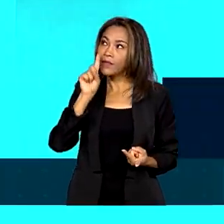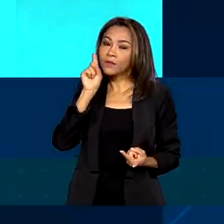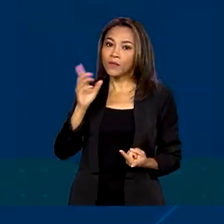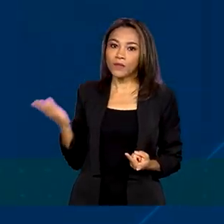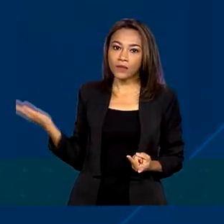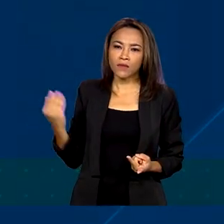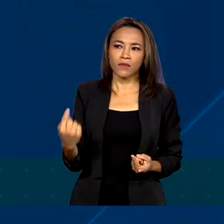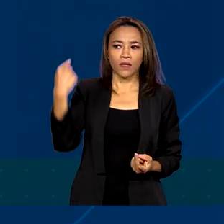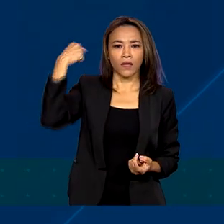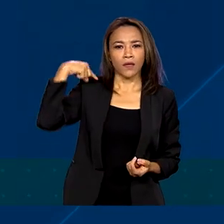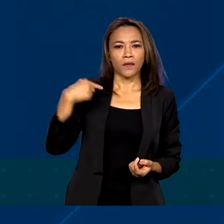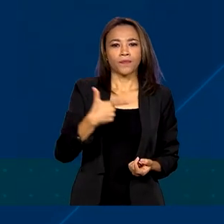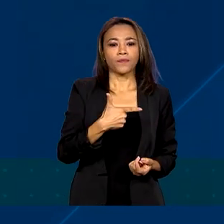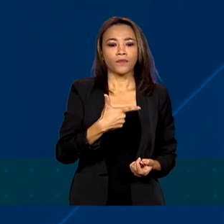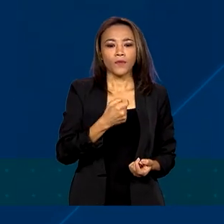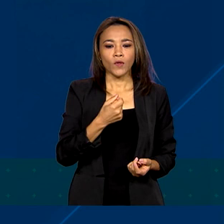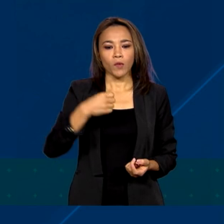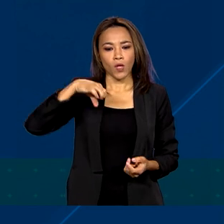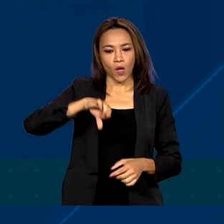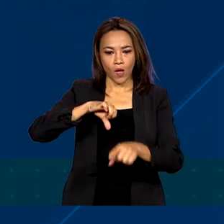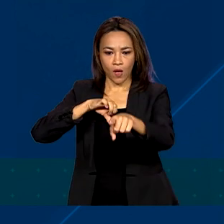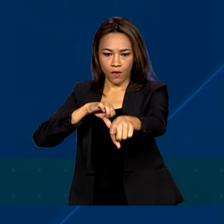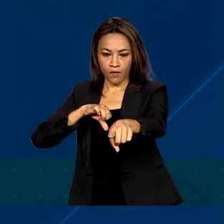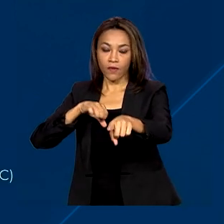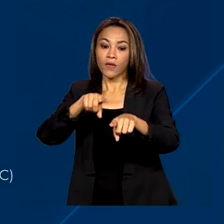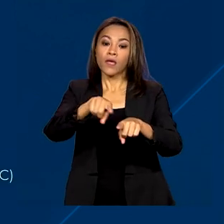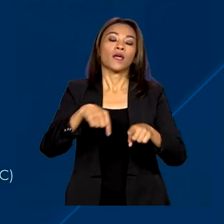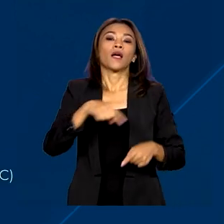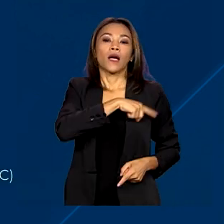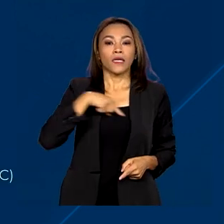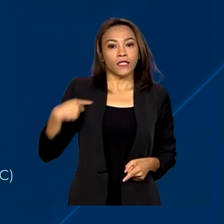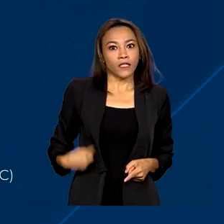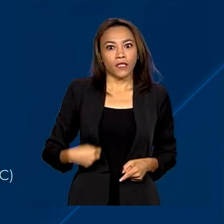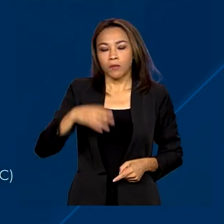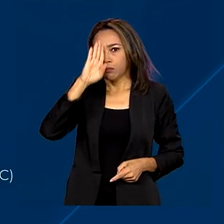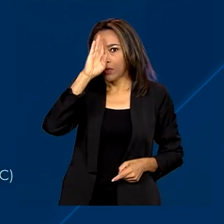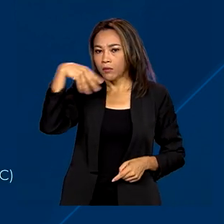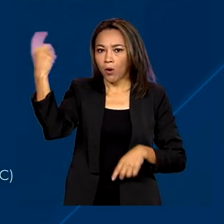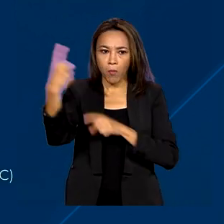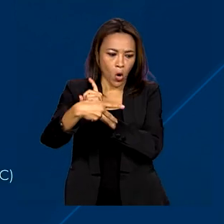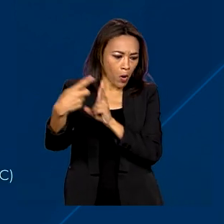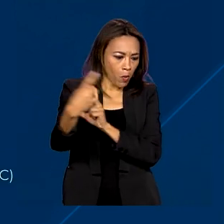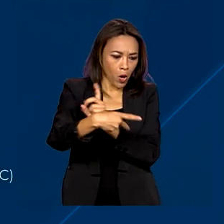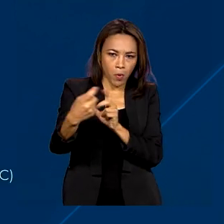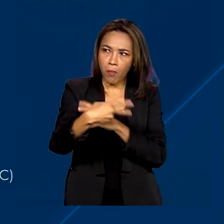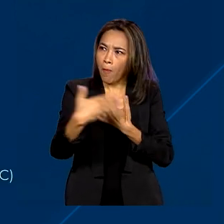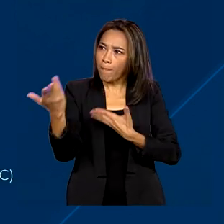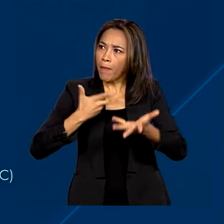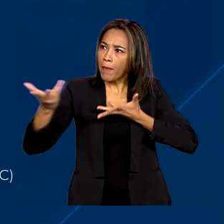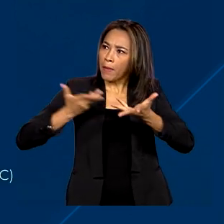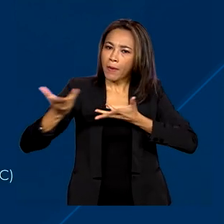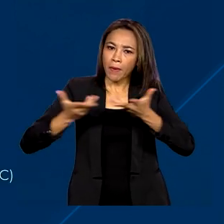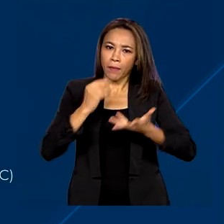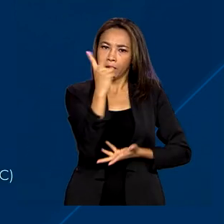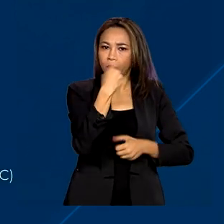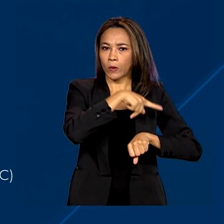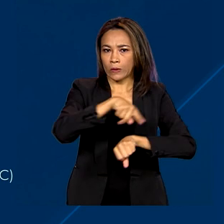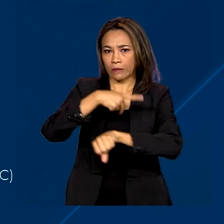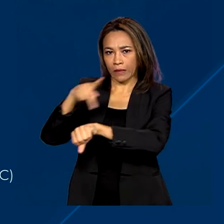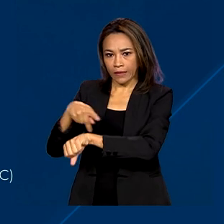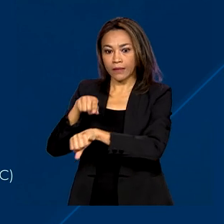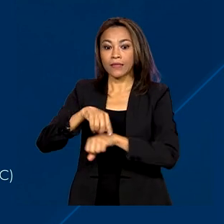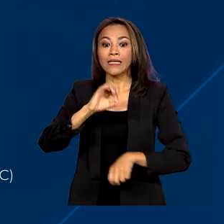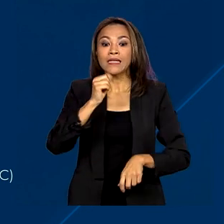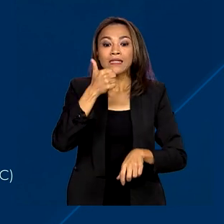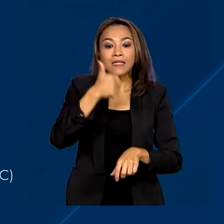Desde 2009, a China é o principal parceiro comercial do Brasil. A corrente de comércio entre os dois países foi